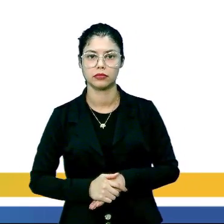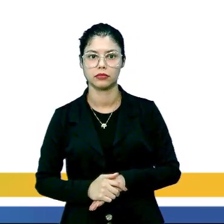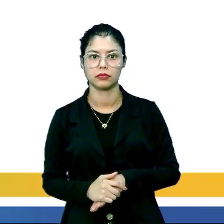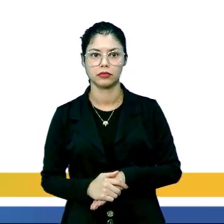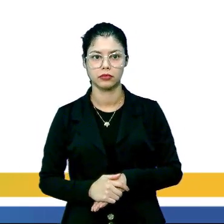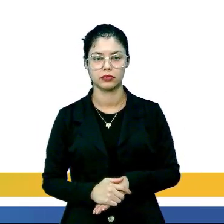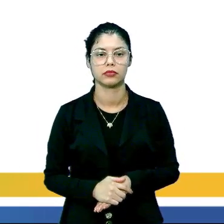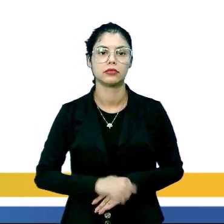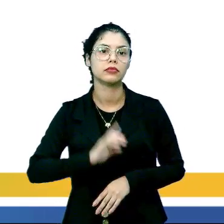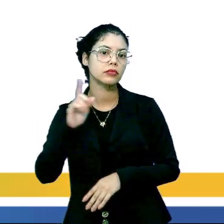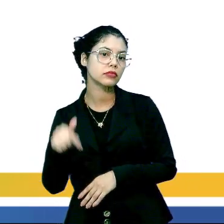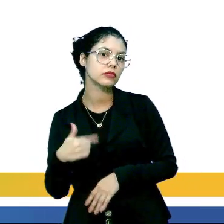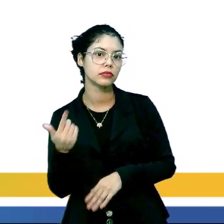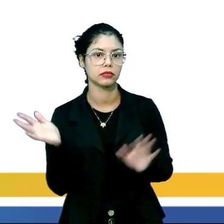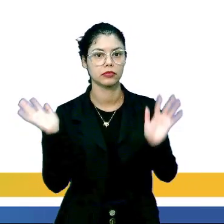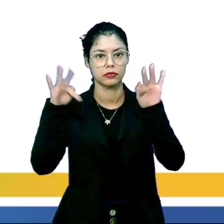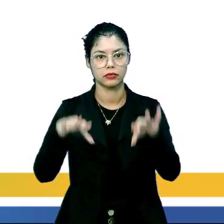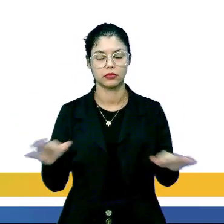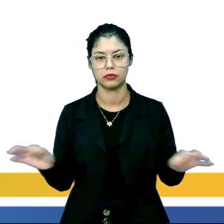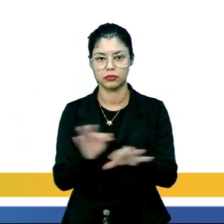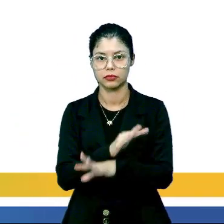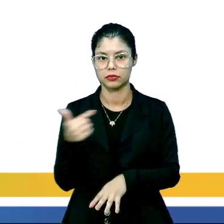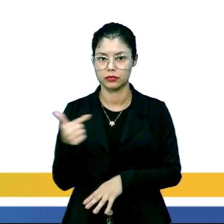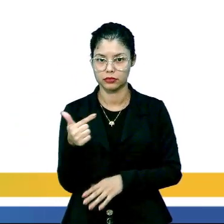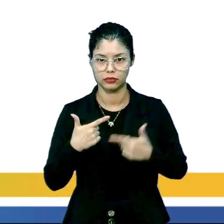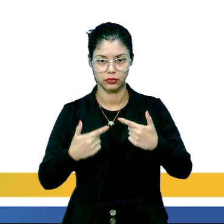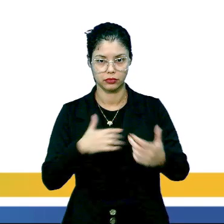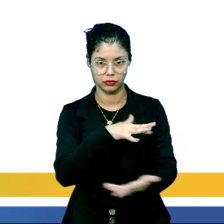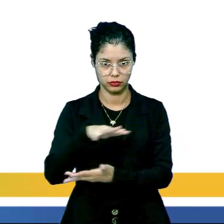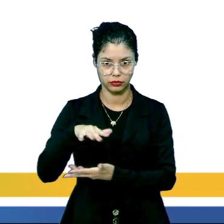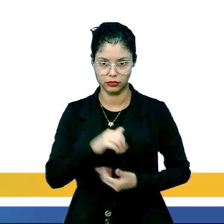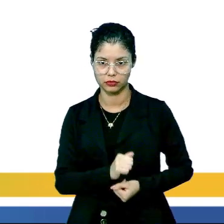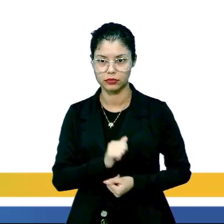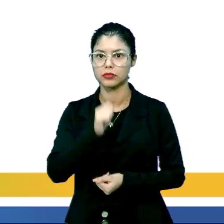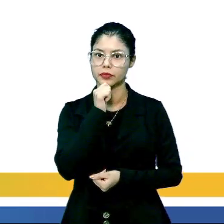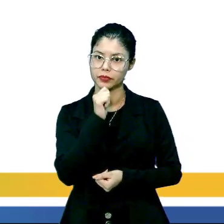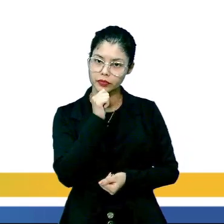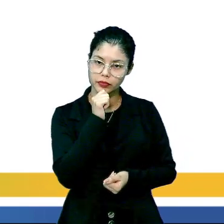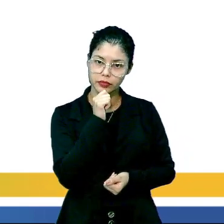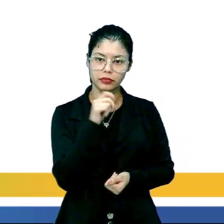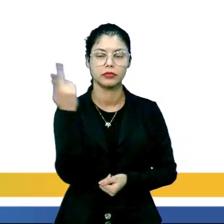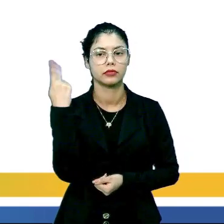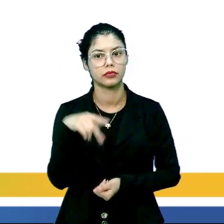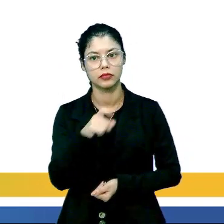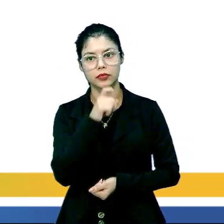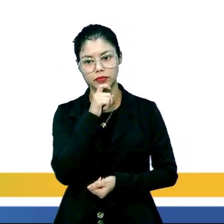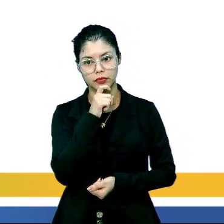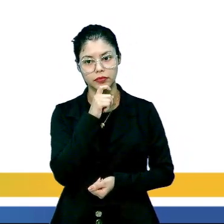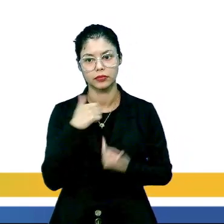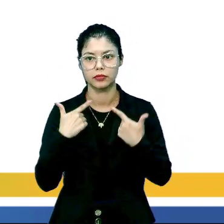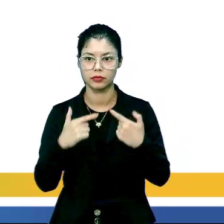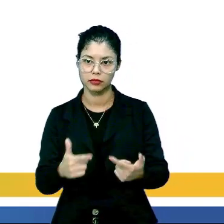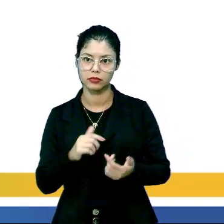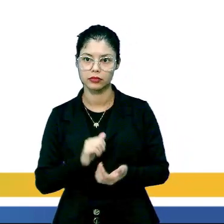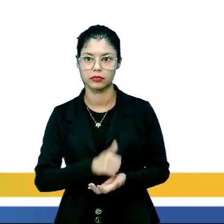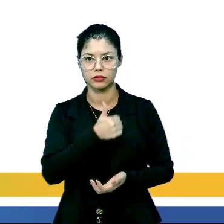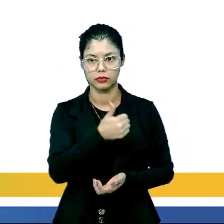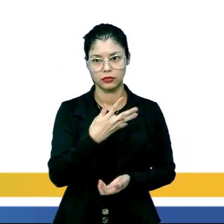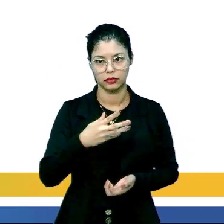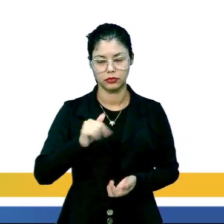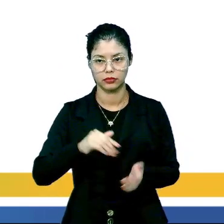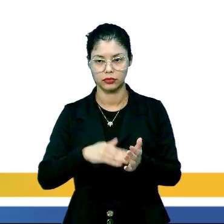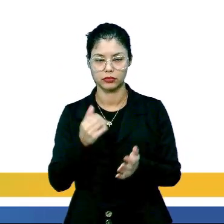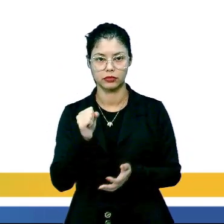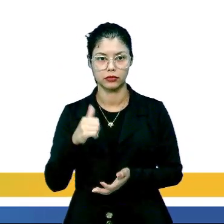169. A questão diz assim, ó. Após o término da Segunda Guerra Mundial, houve o período da Guerra Fria, entre 47